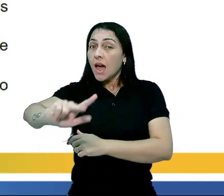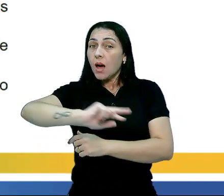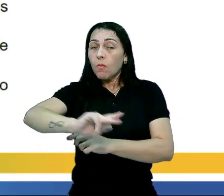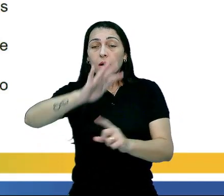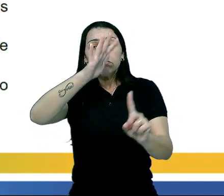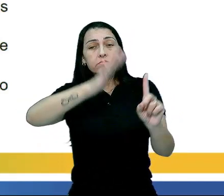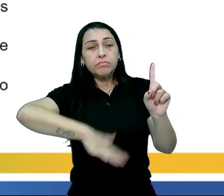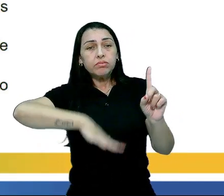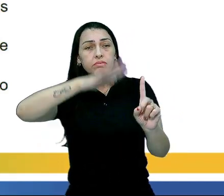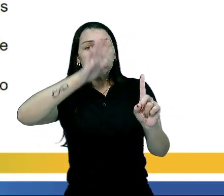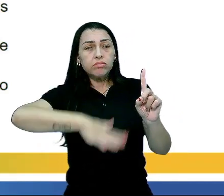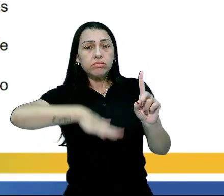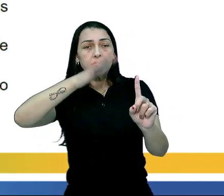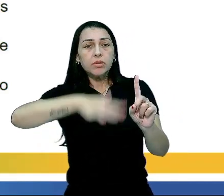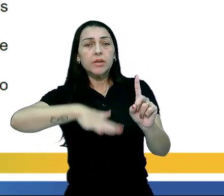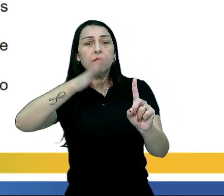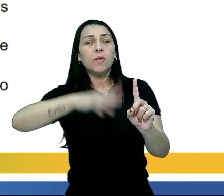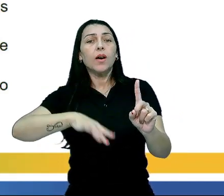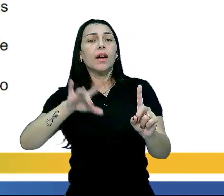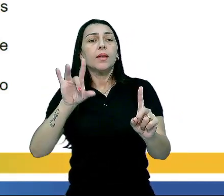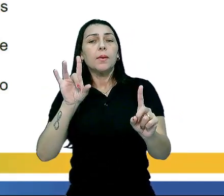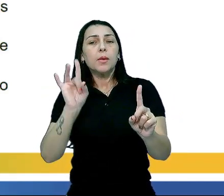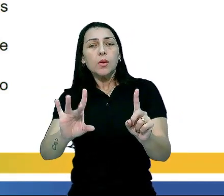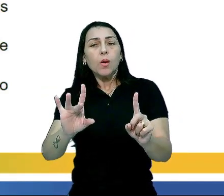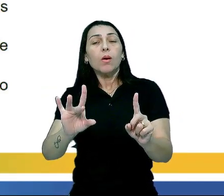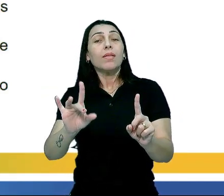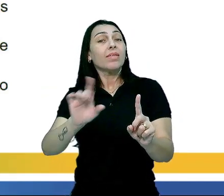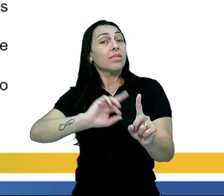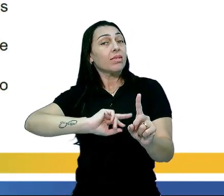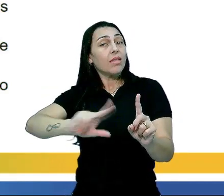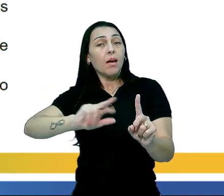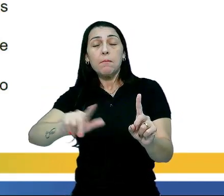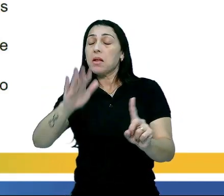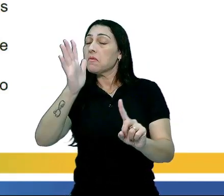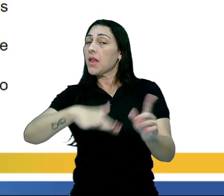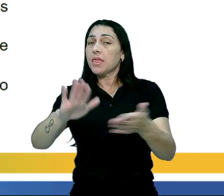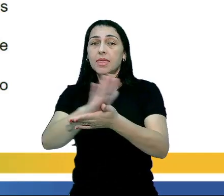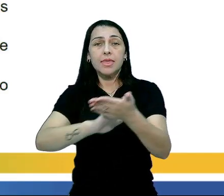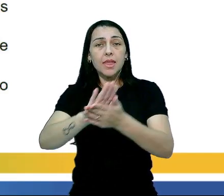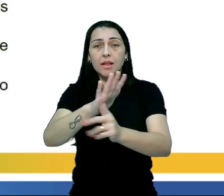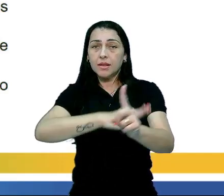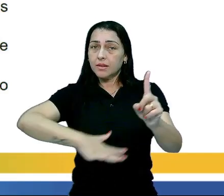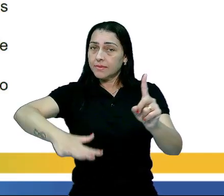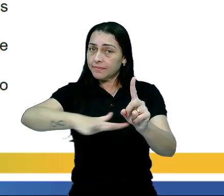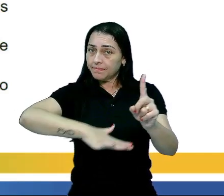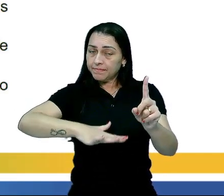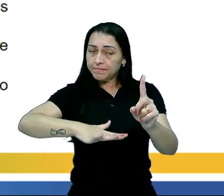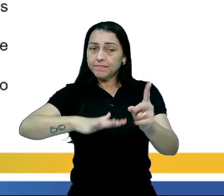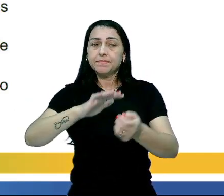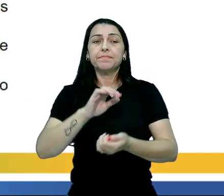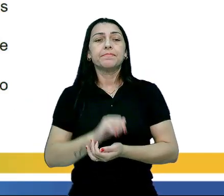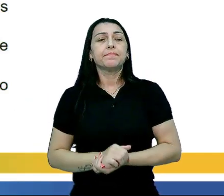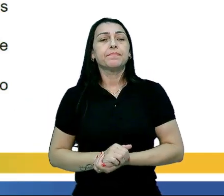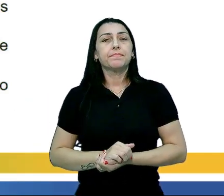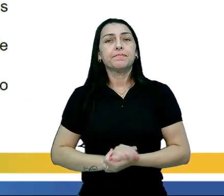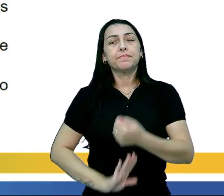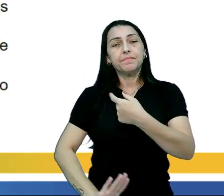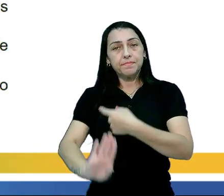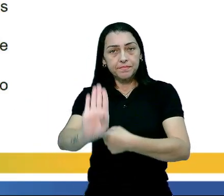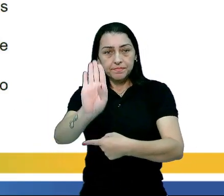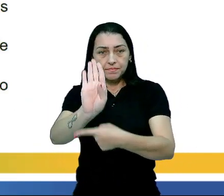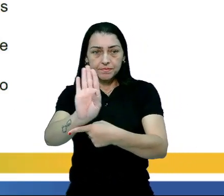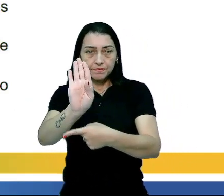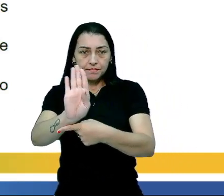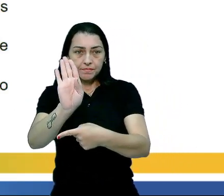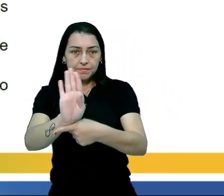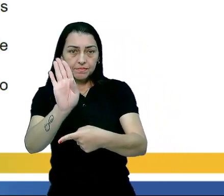de que a ação social racional não influencia e nem é influenciada pela